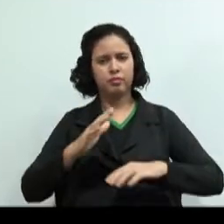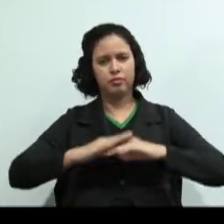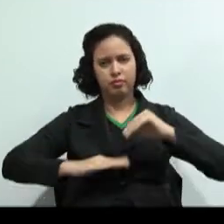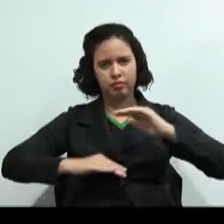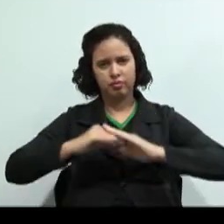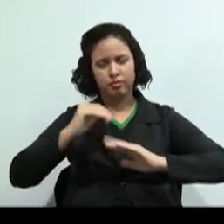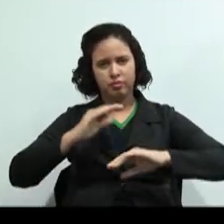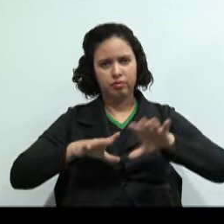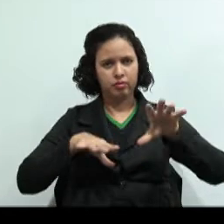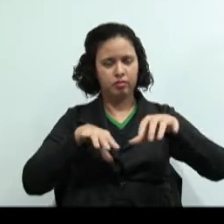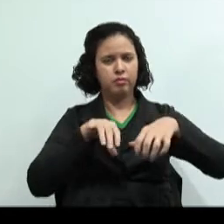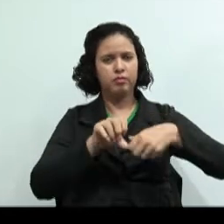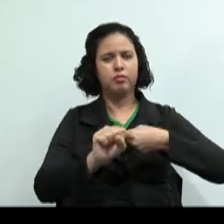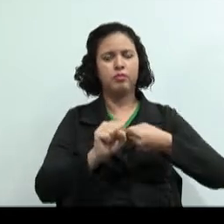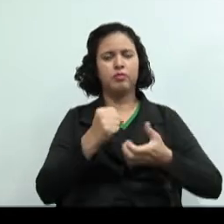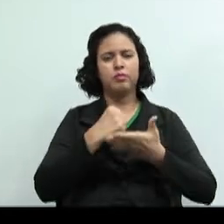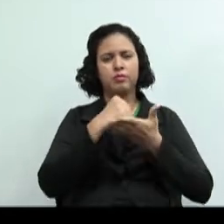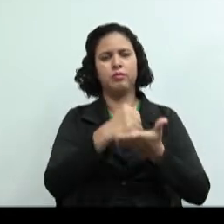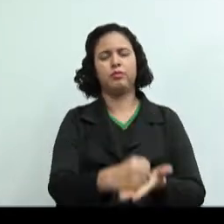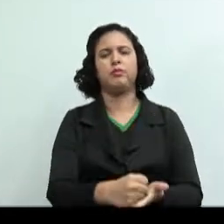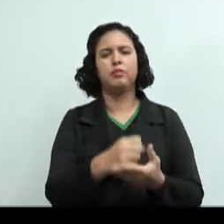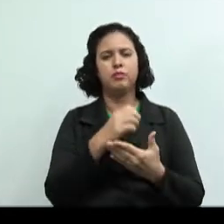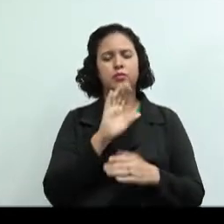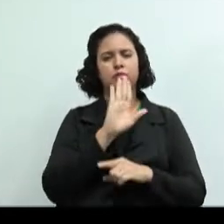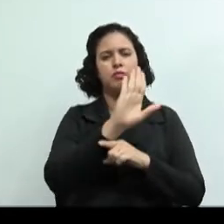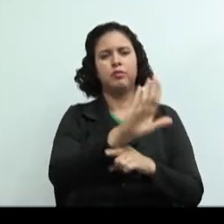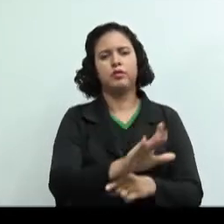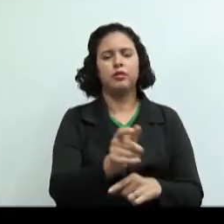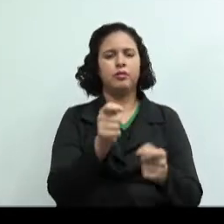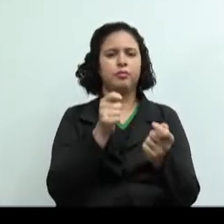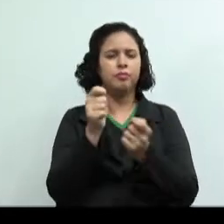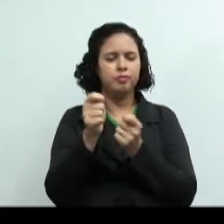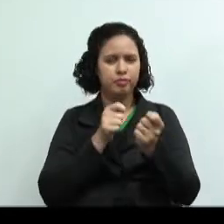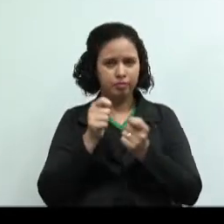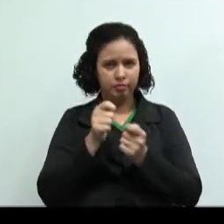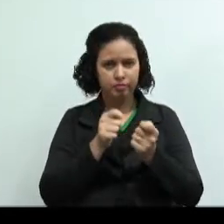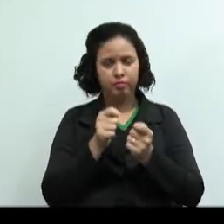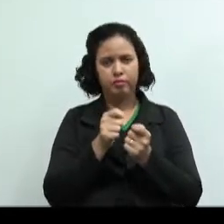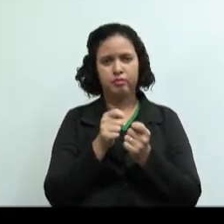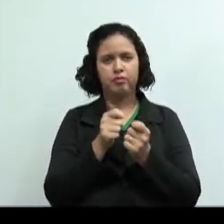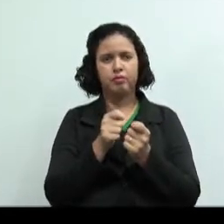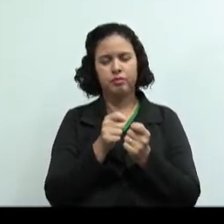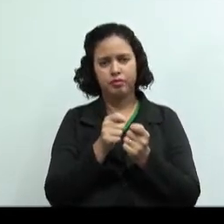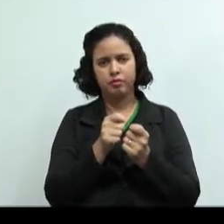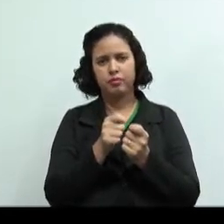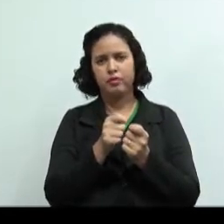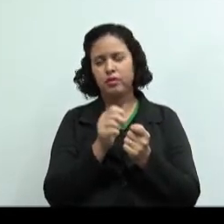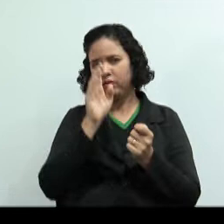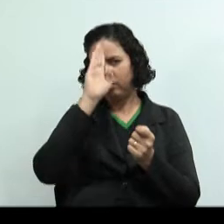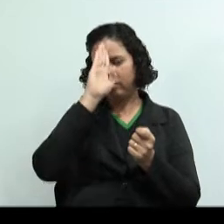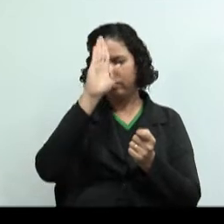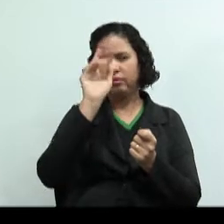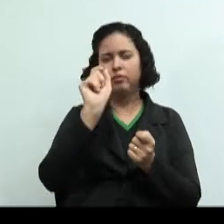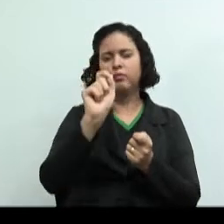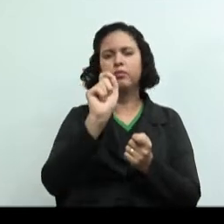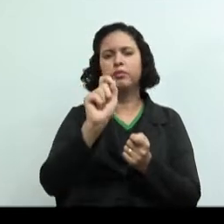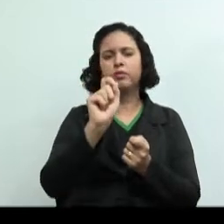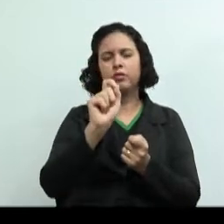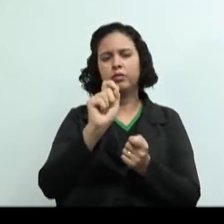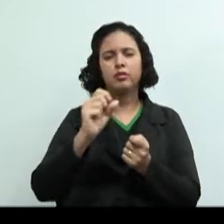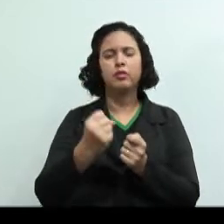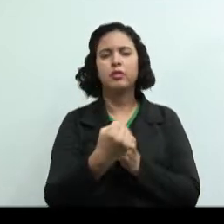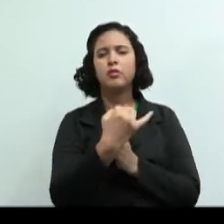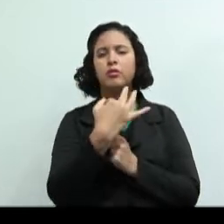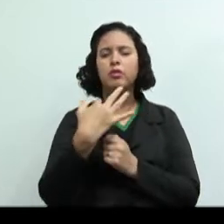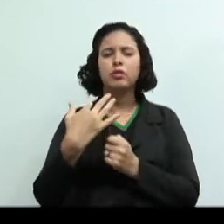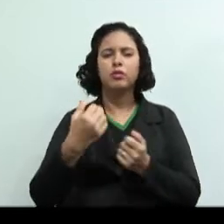qualificados que possam auxiliá-las no controle de seus recursos, relacionados principalmente à correta mensuração de